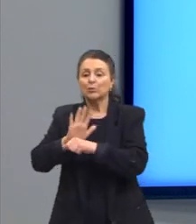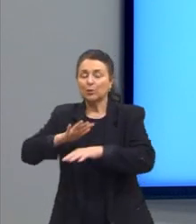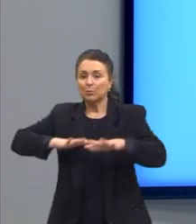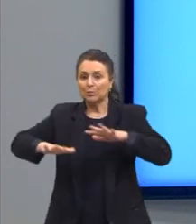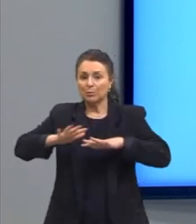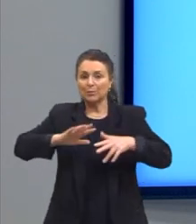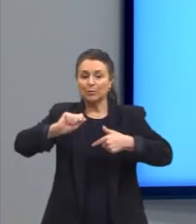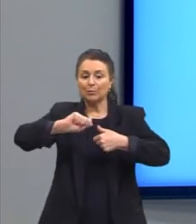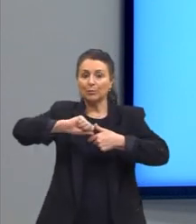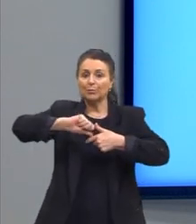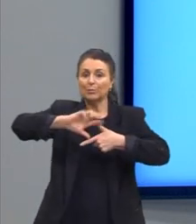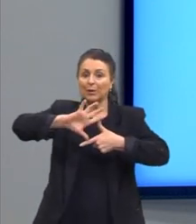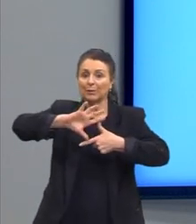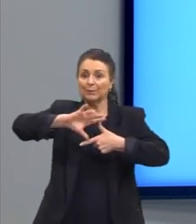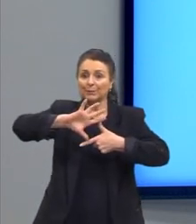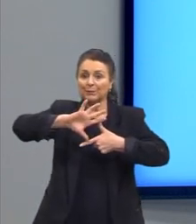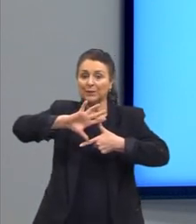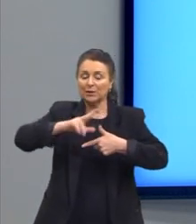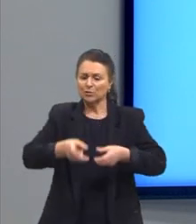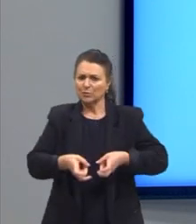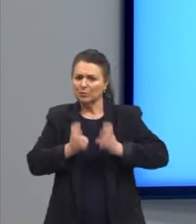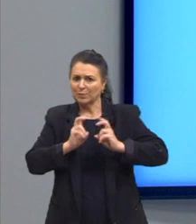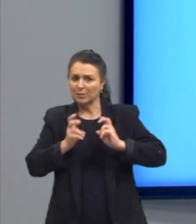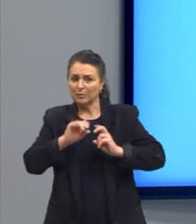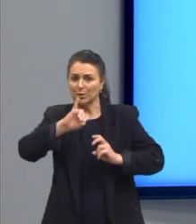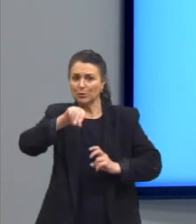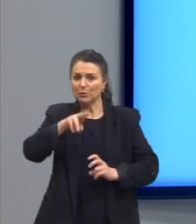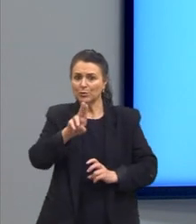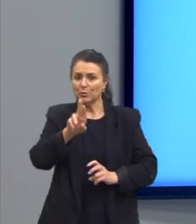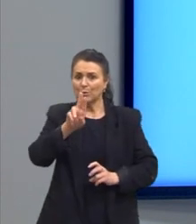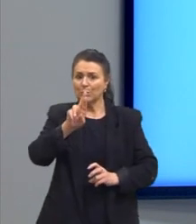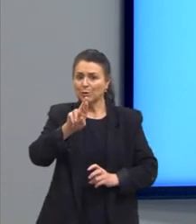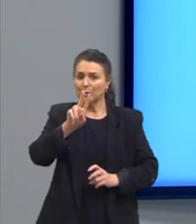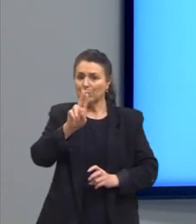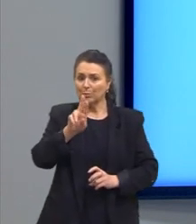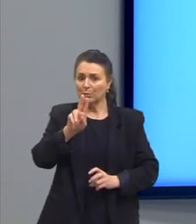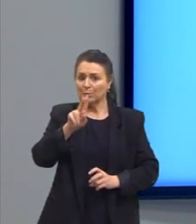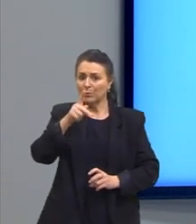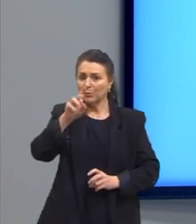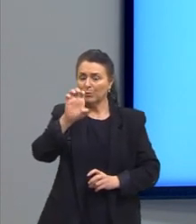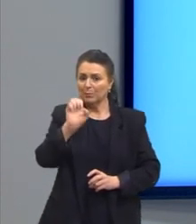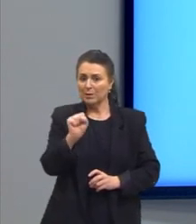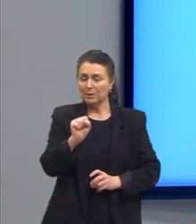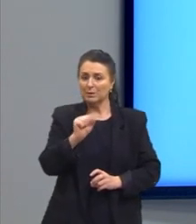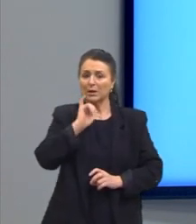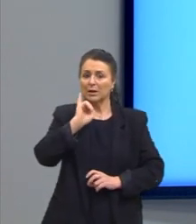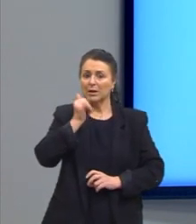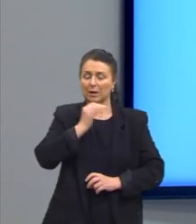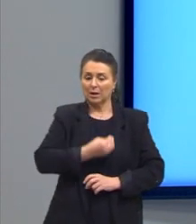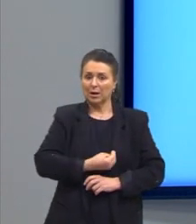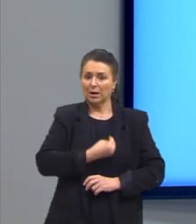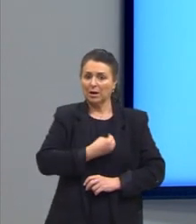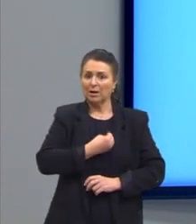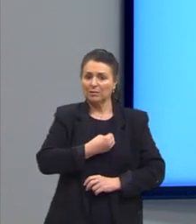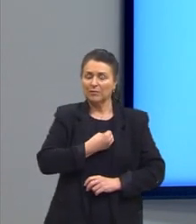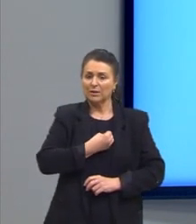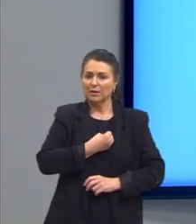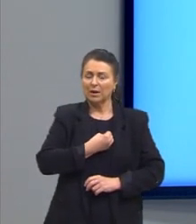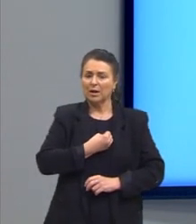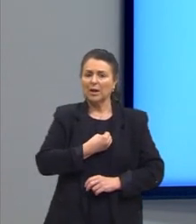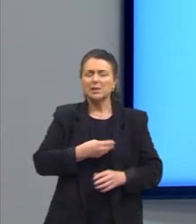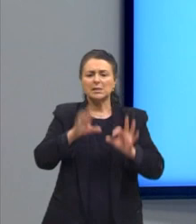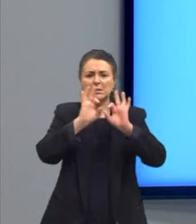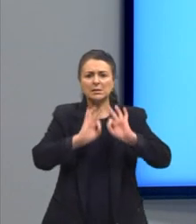obras dele. Então a gente tem ali o Urupês, que ele narra através de 14 contos a vida cotidiana e mundana do caboclo,